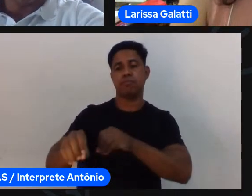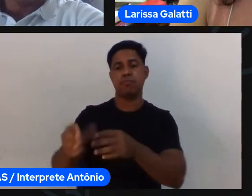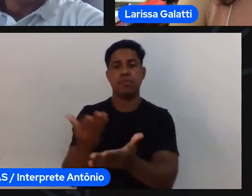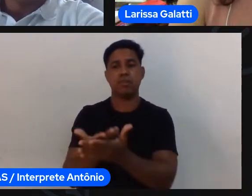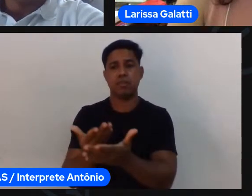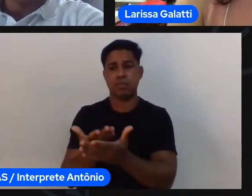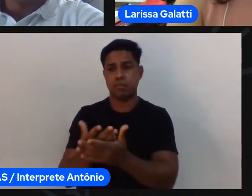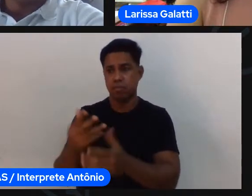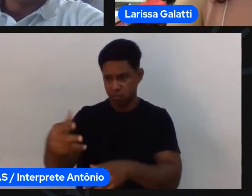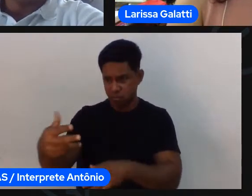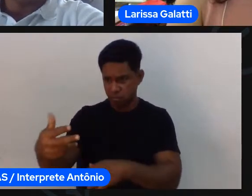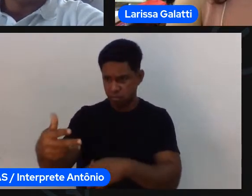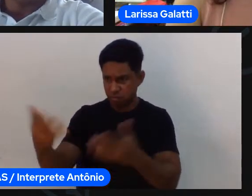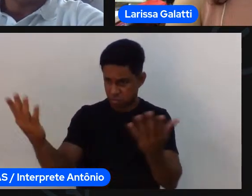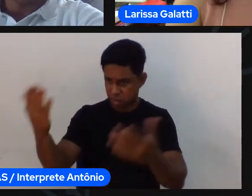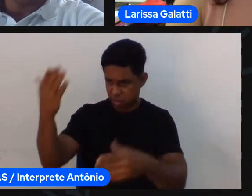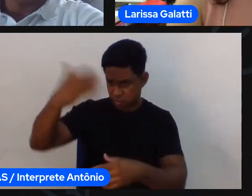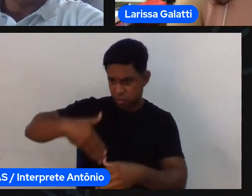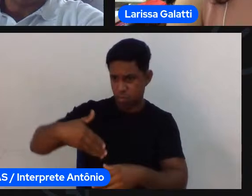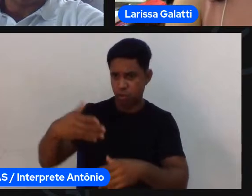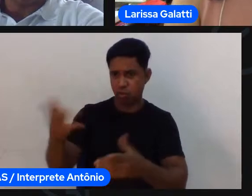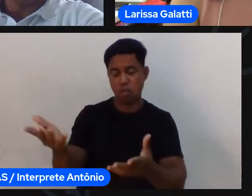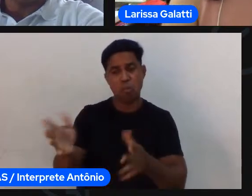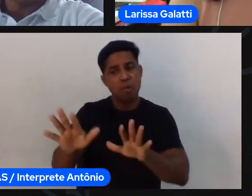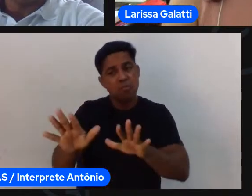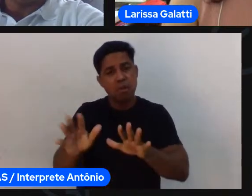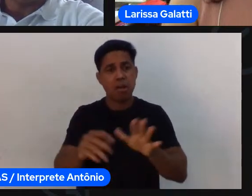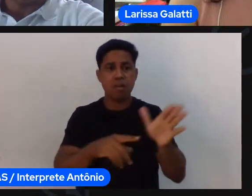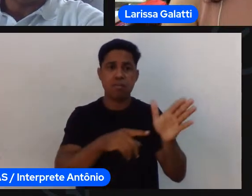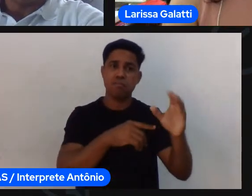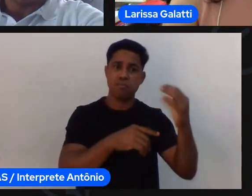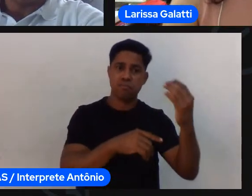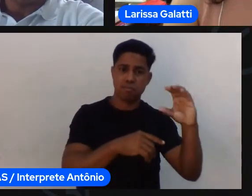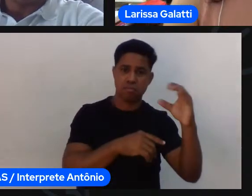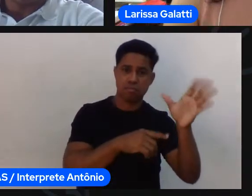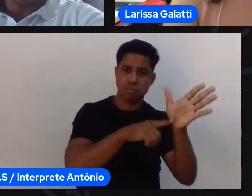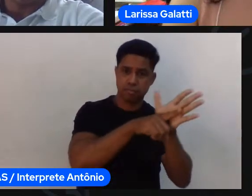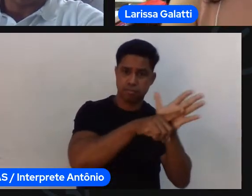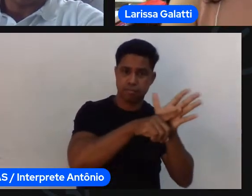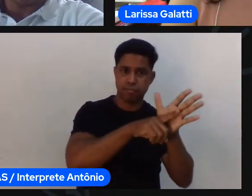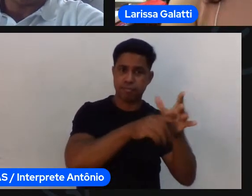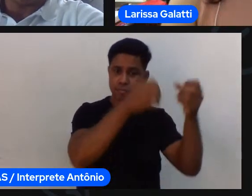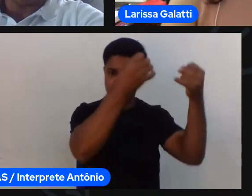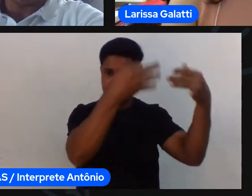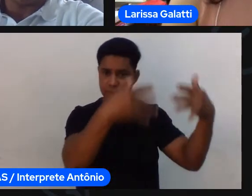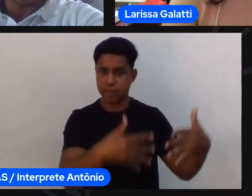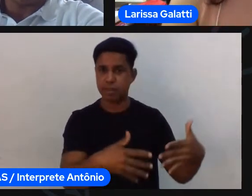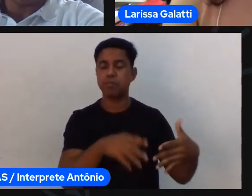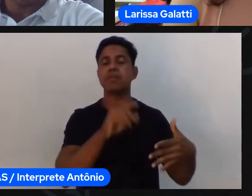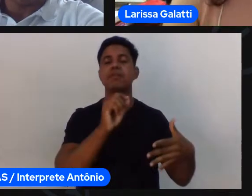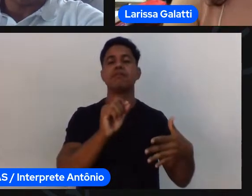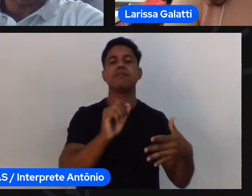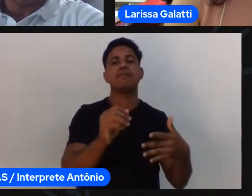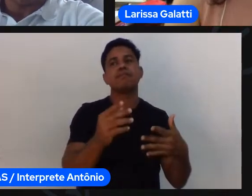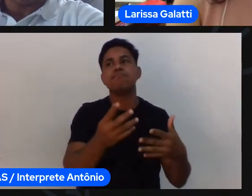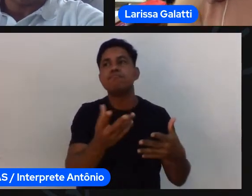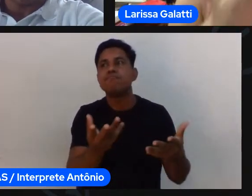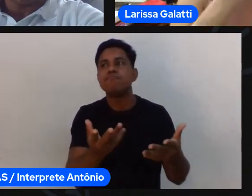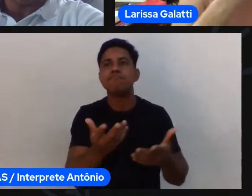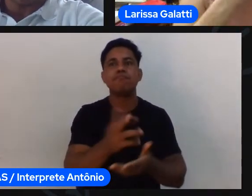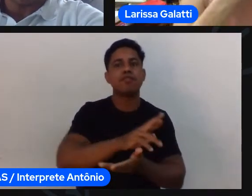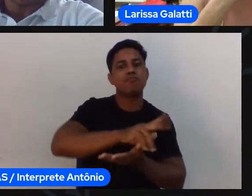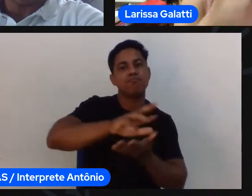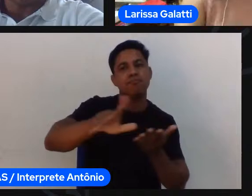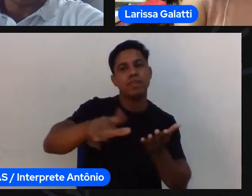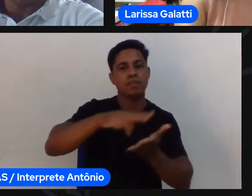formas de dar aula e aí a ciência vão nos dar parâmetros de qual tipo de aula a gente registra né então esses são exemplos e é curioso